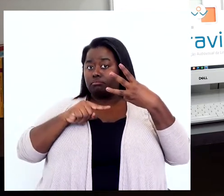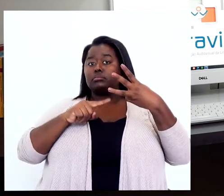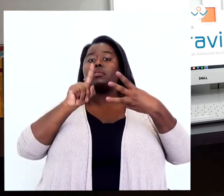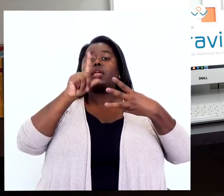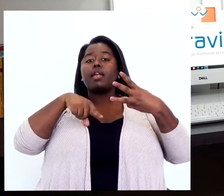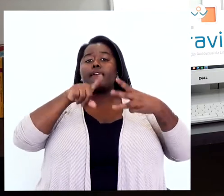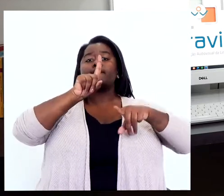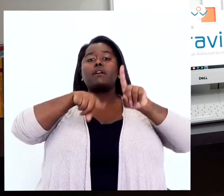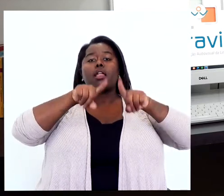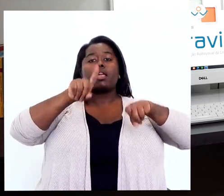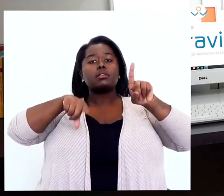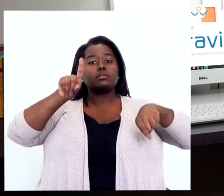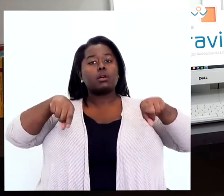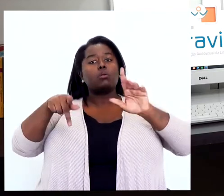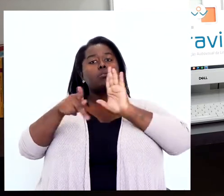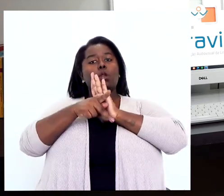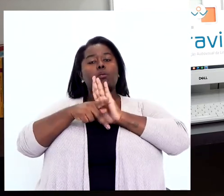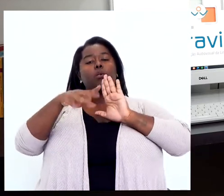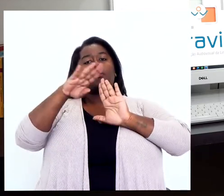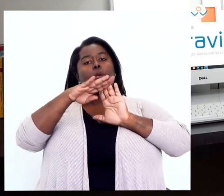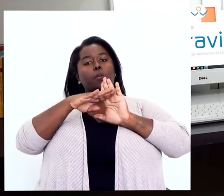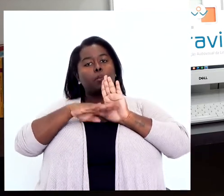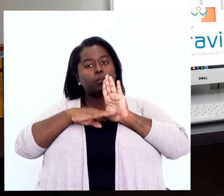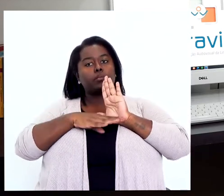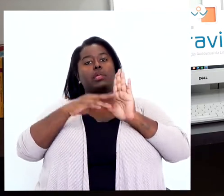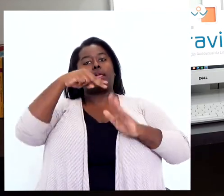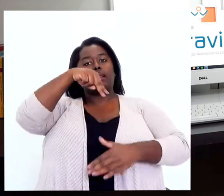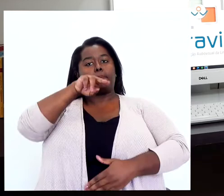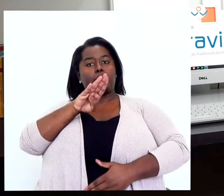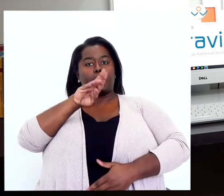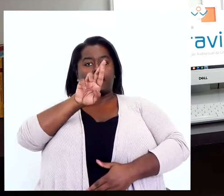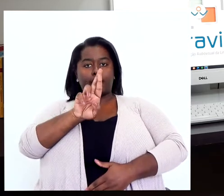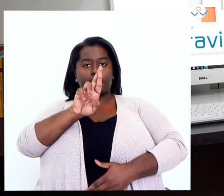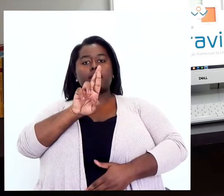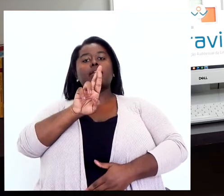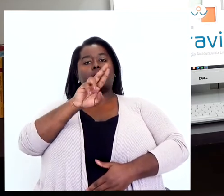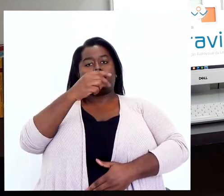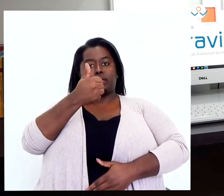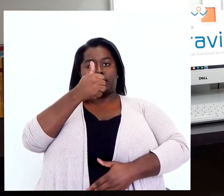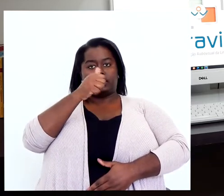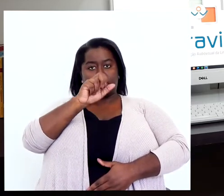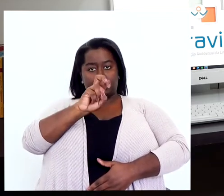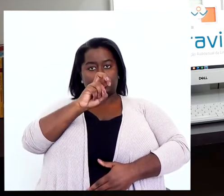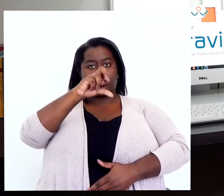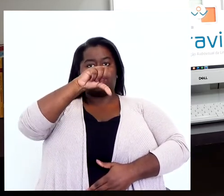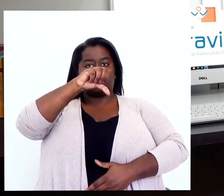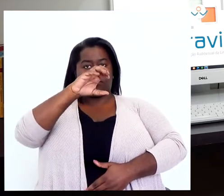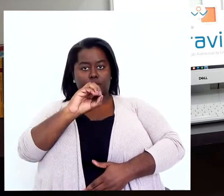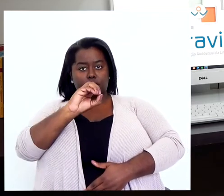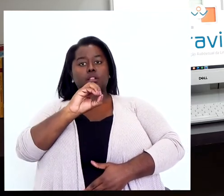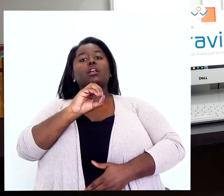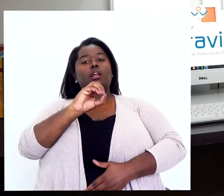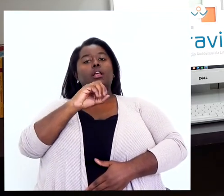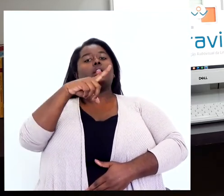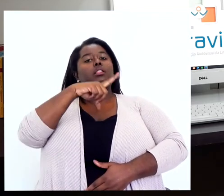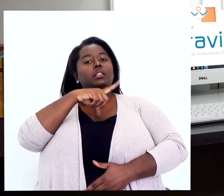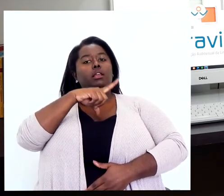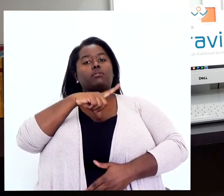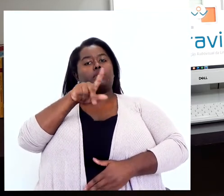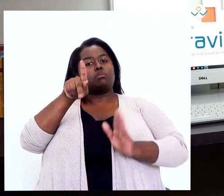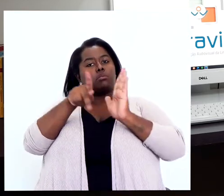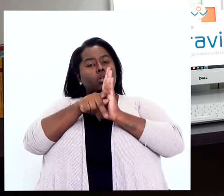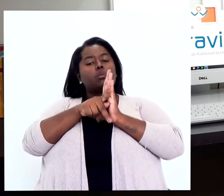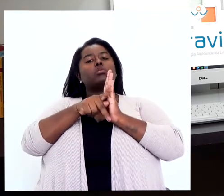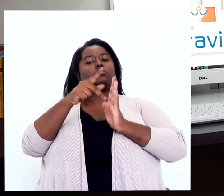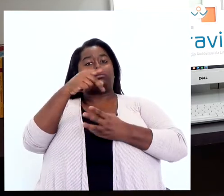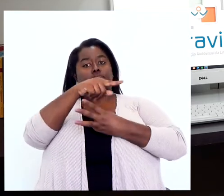baseadas, foram variações da proposta da NBR 15290, da Associação Brasileira de Normas Técnicas. Nós fizemos